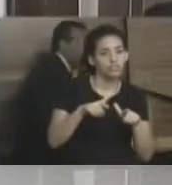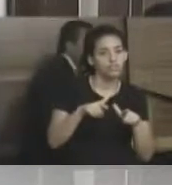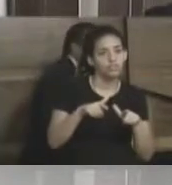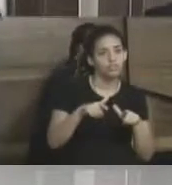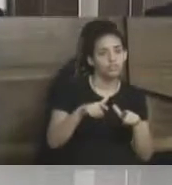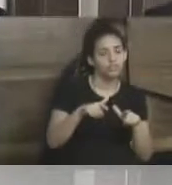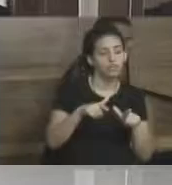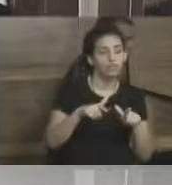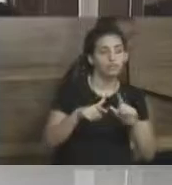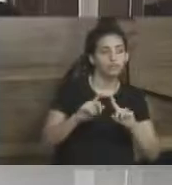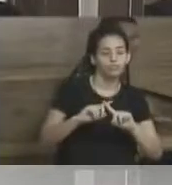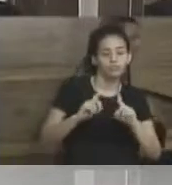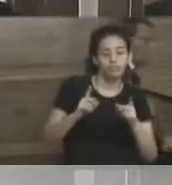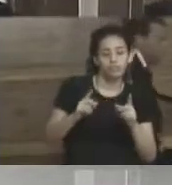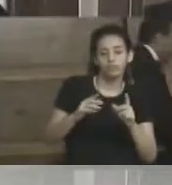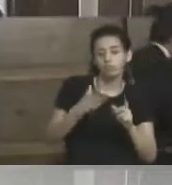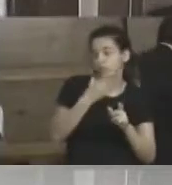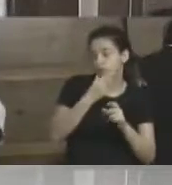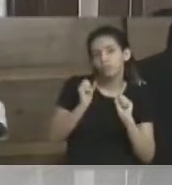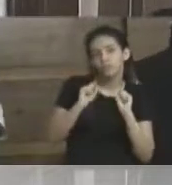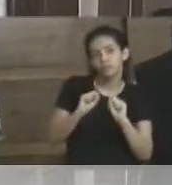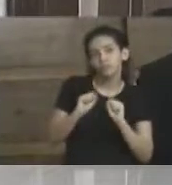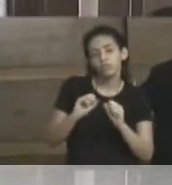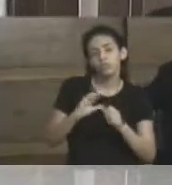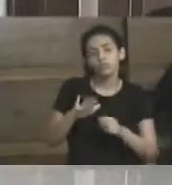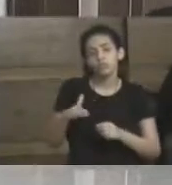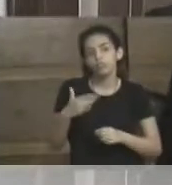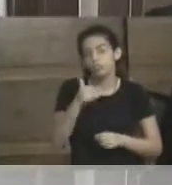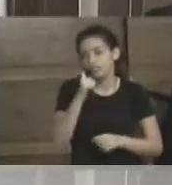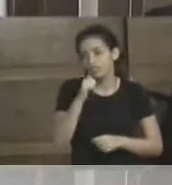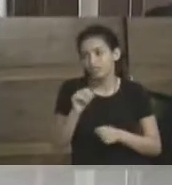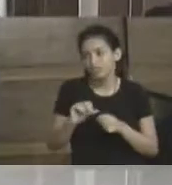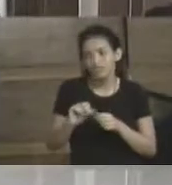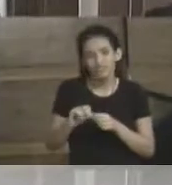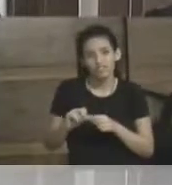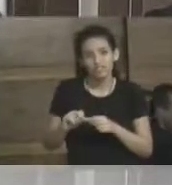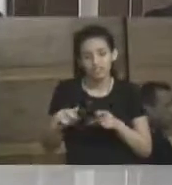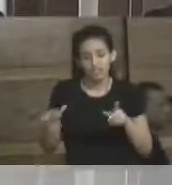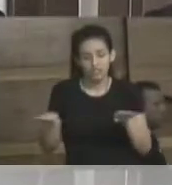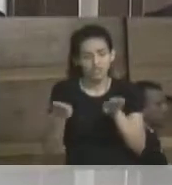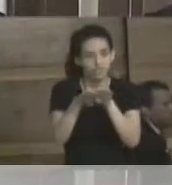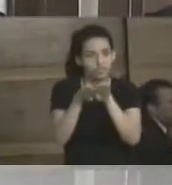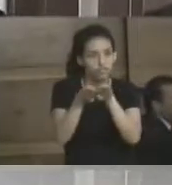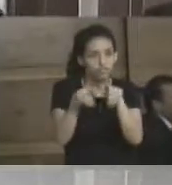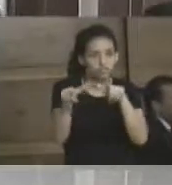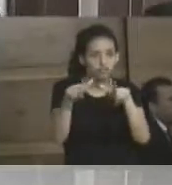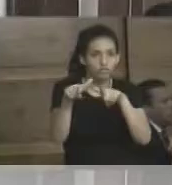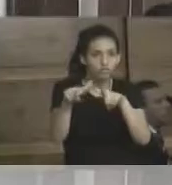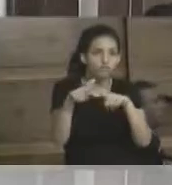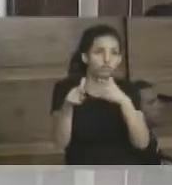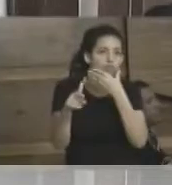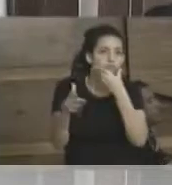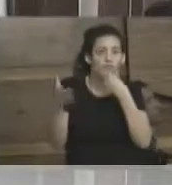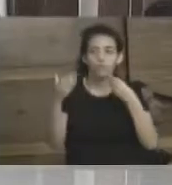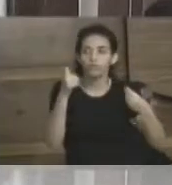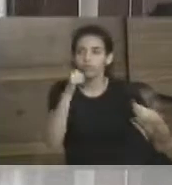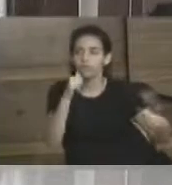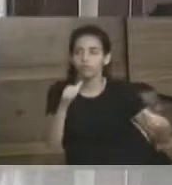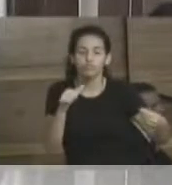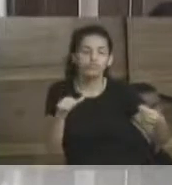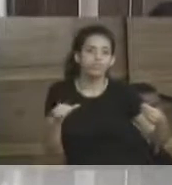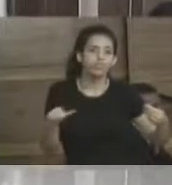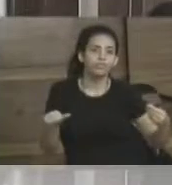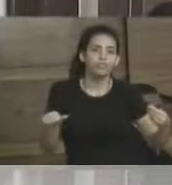homem. Isso é preconceito. Quando a mulher faz o mesmo serviço, com a mesma qualificação, trabalhando, às vezes, duas, três vezes mais